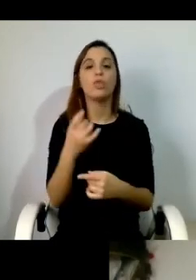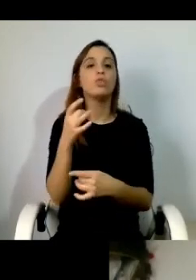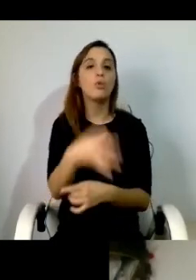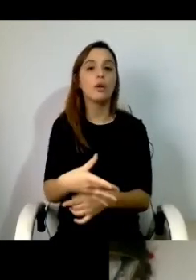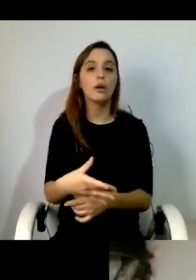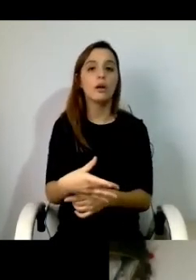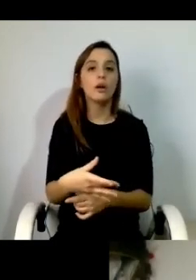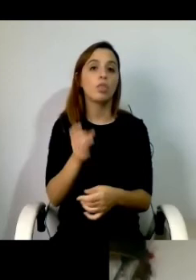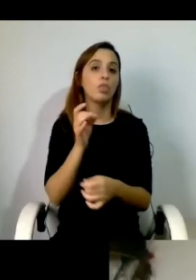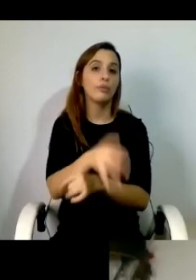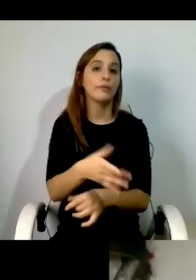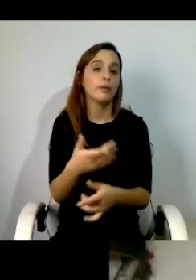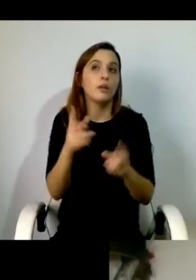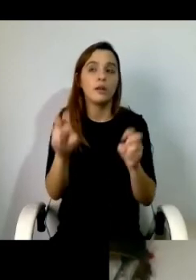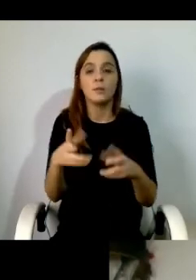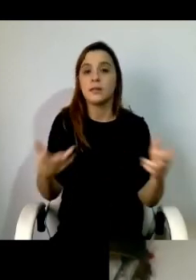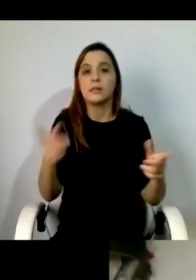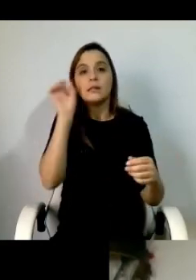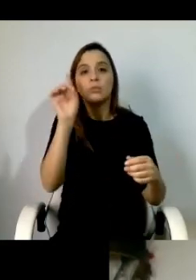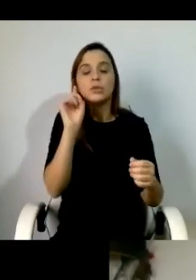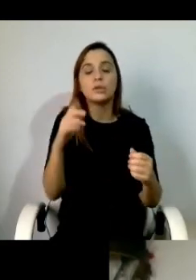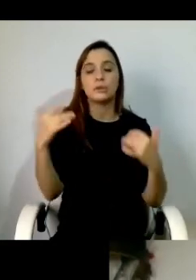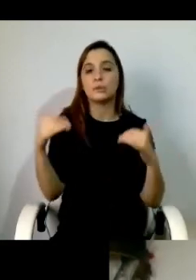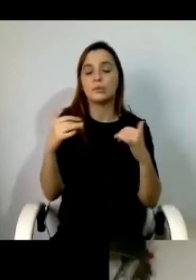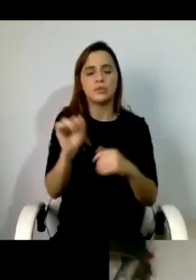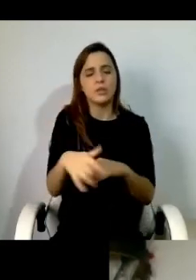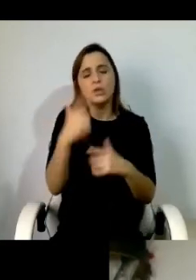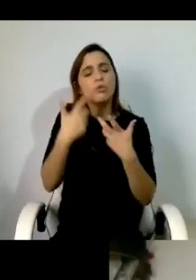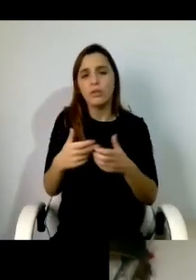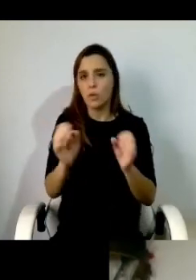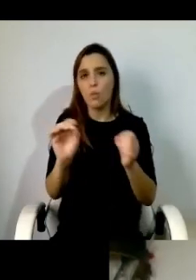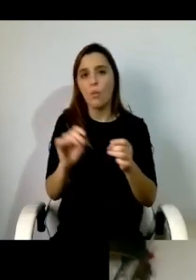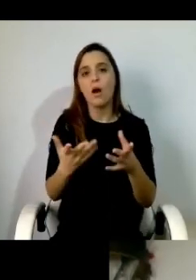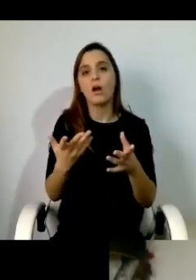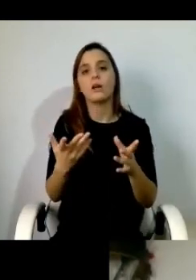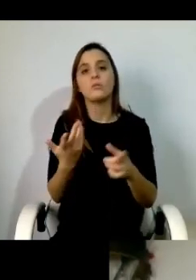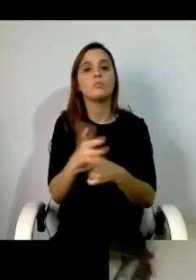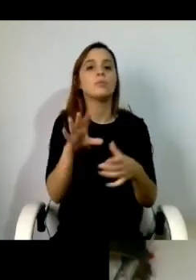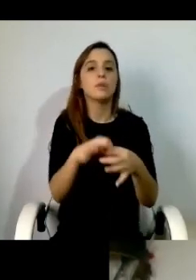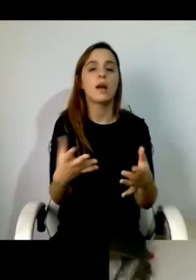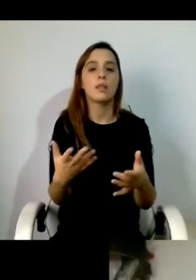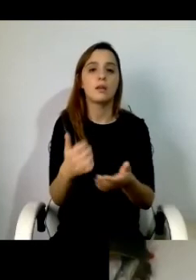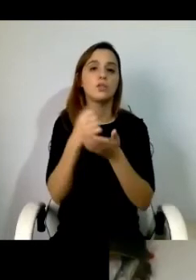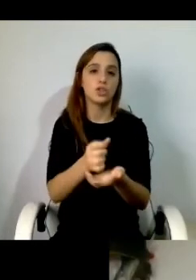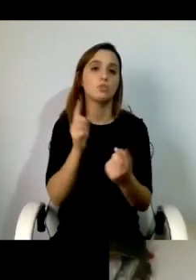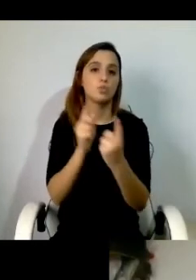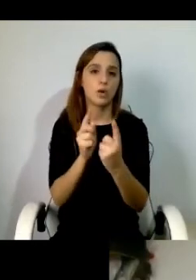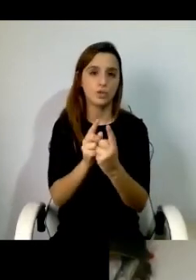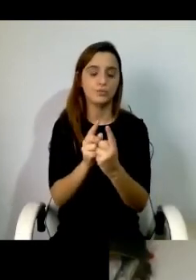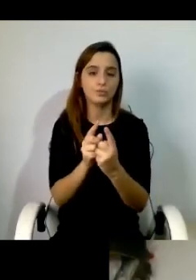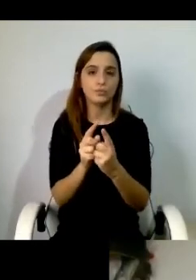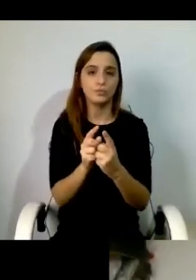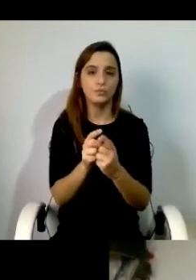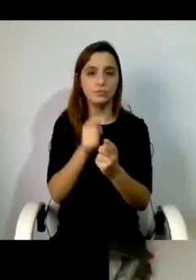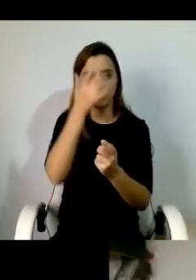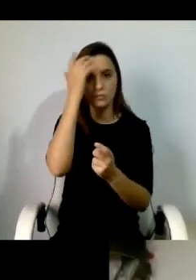temática que é extremamente importante e eu não ponho isso em causa a temática dos assistentes pessoais coloca por exemplo